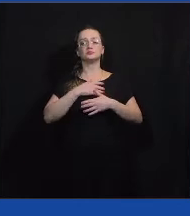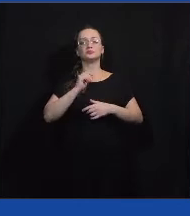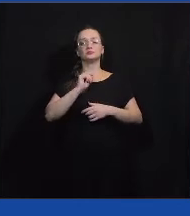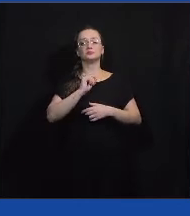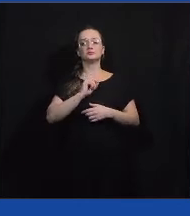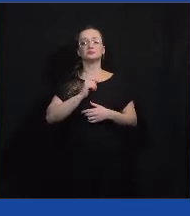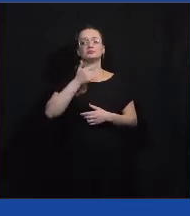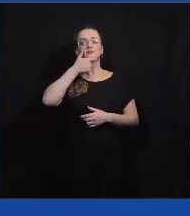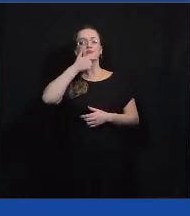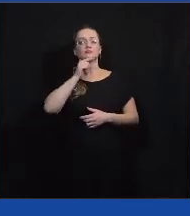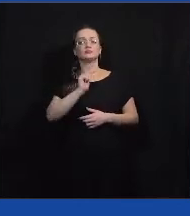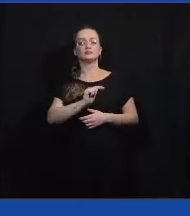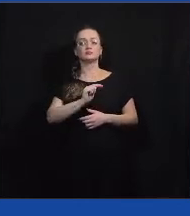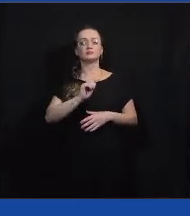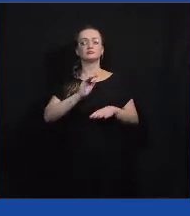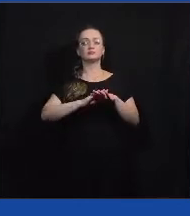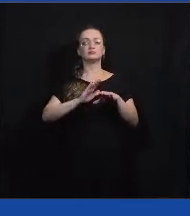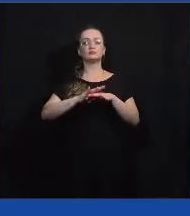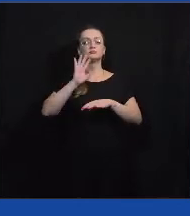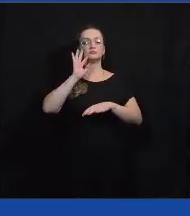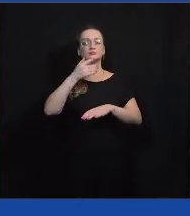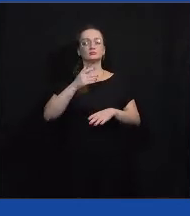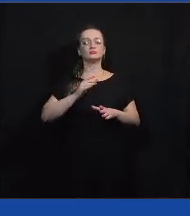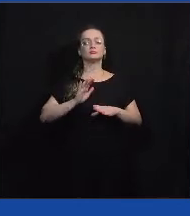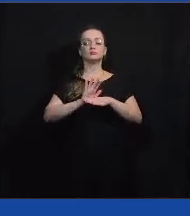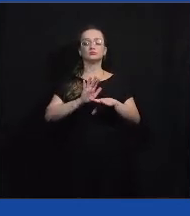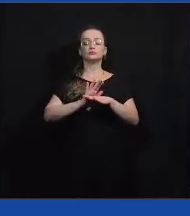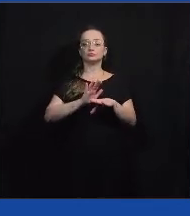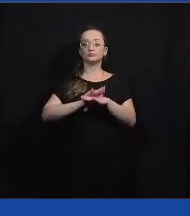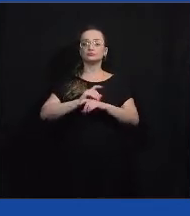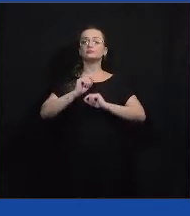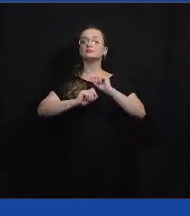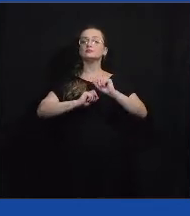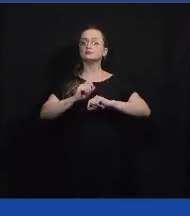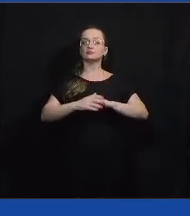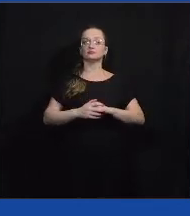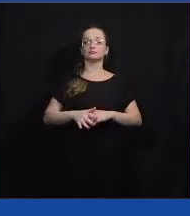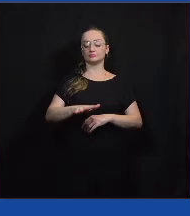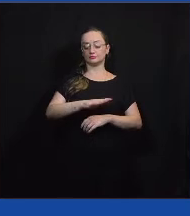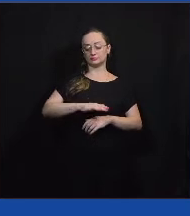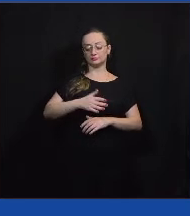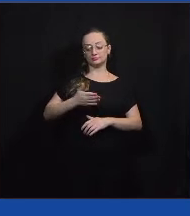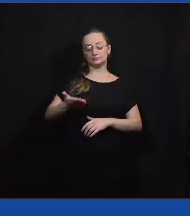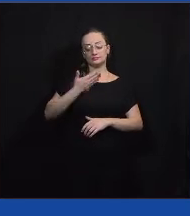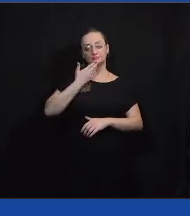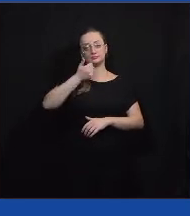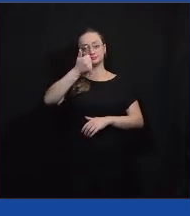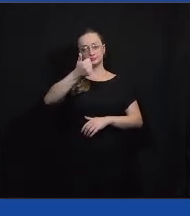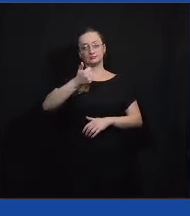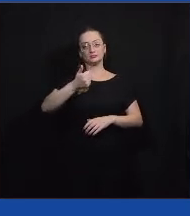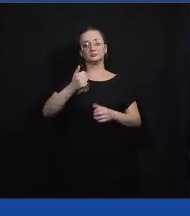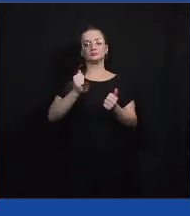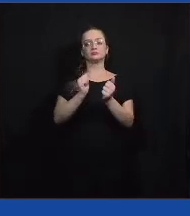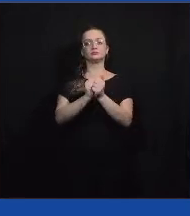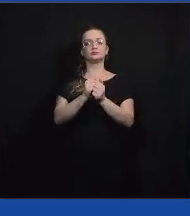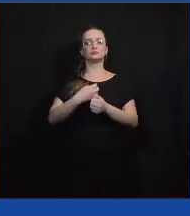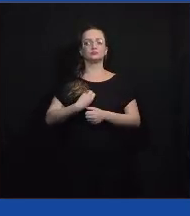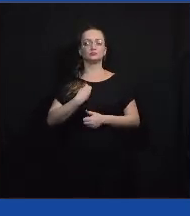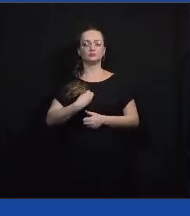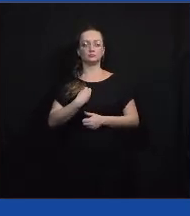poder ver resolvido ou contribuir é justamente nessa melhoria da convivência, melhoria